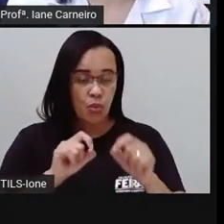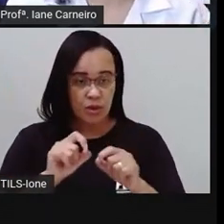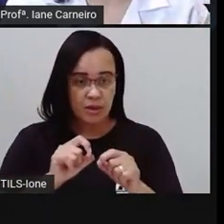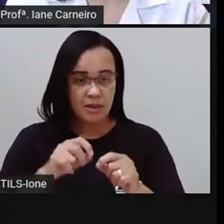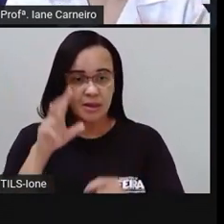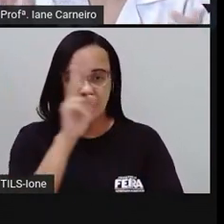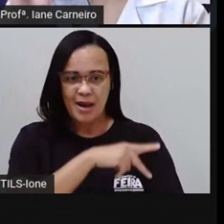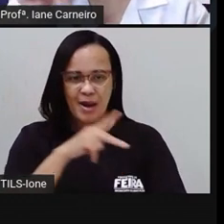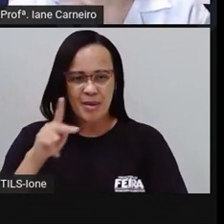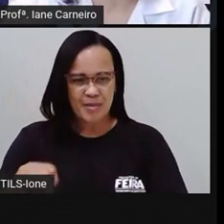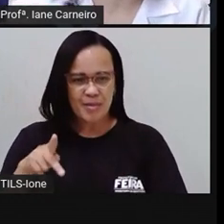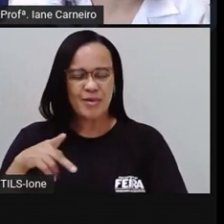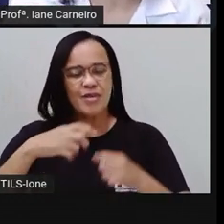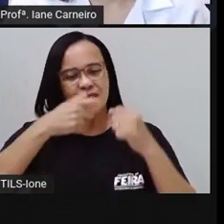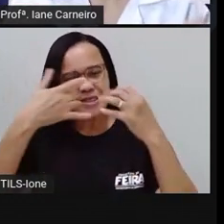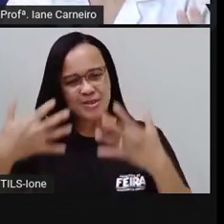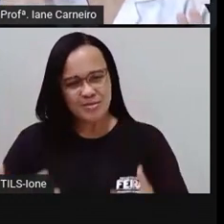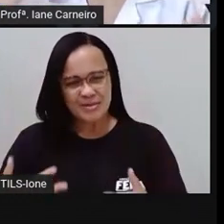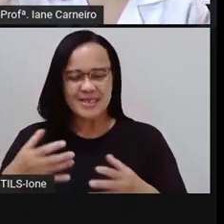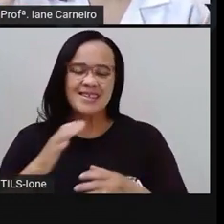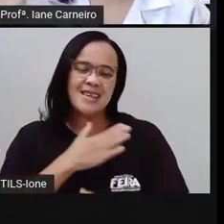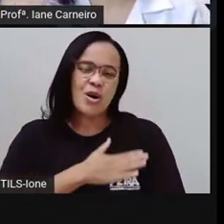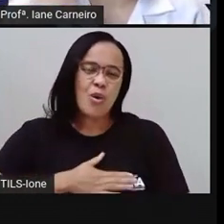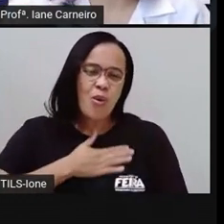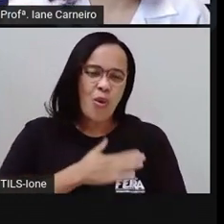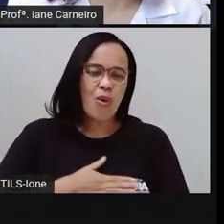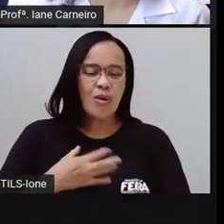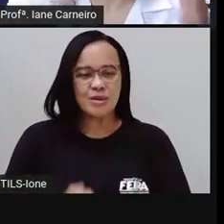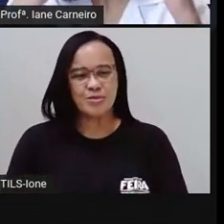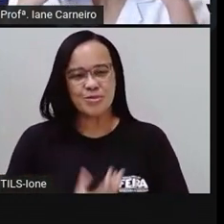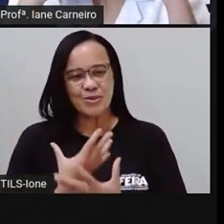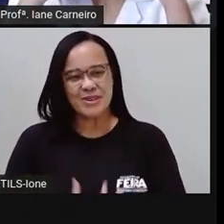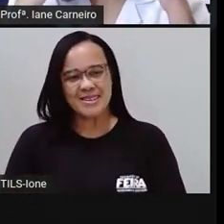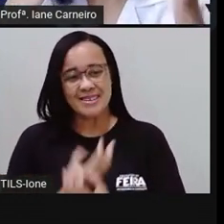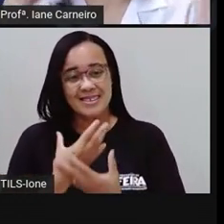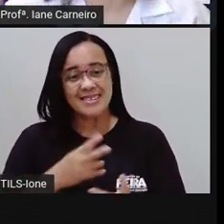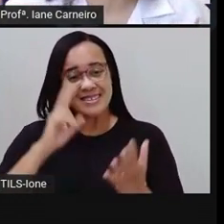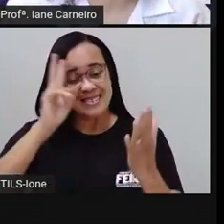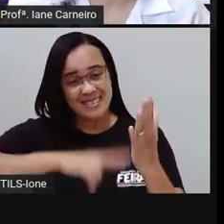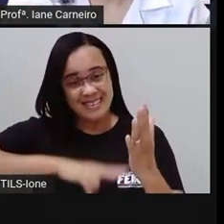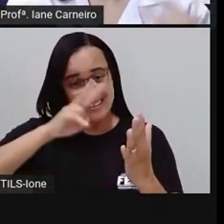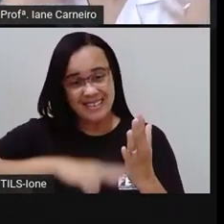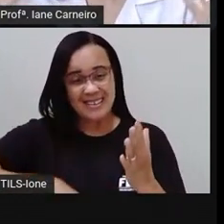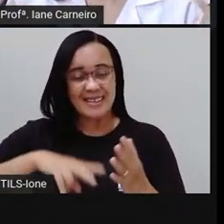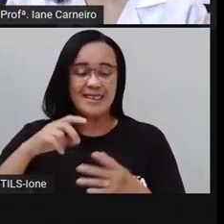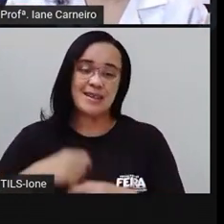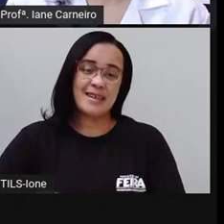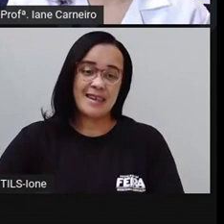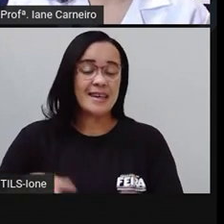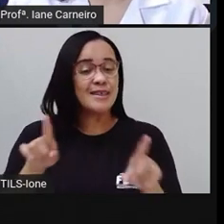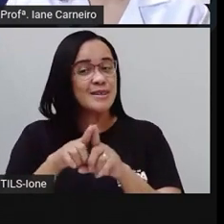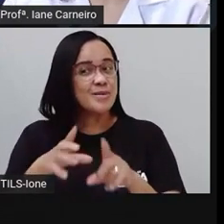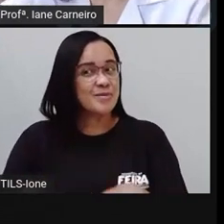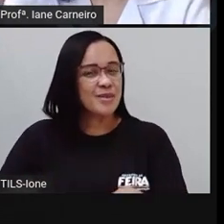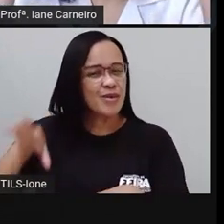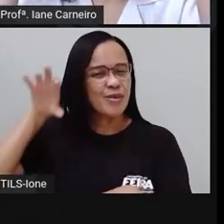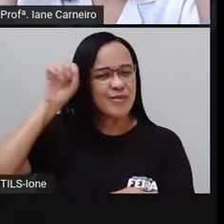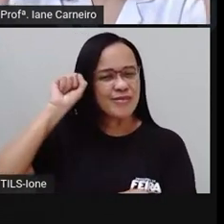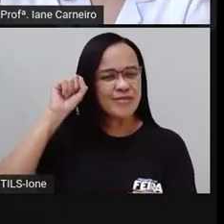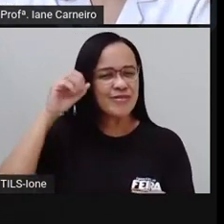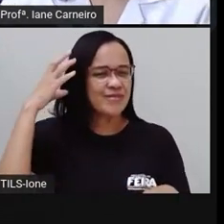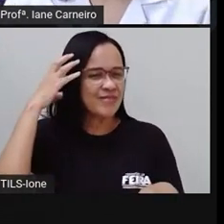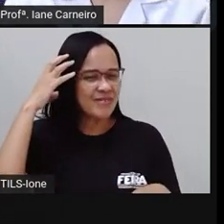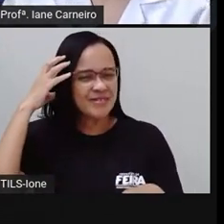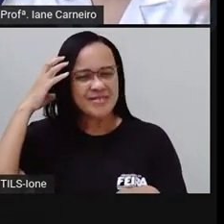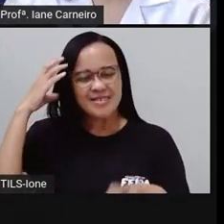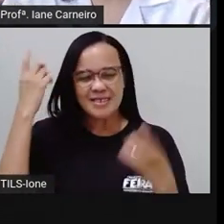fala com vocês, que a Pró gosta de poesia, a Pró gosta de ler, né? A Pró gosta de ouvir música, porque isso deixa a gente, ó, com a nossa